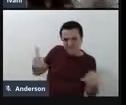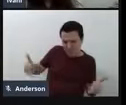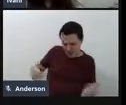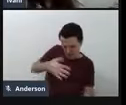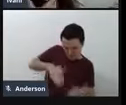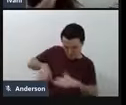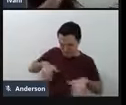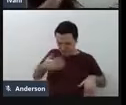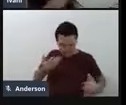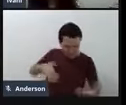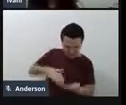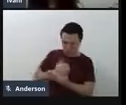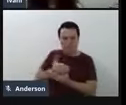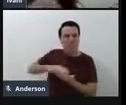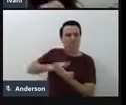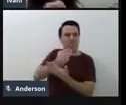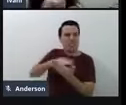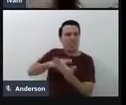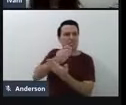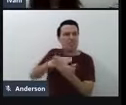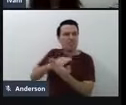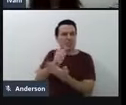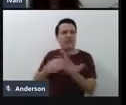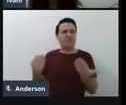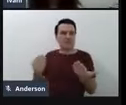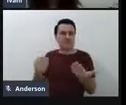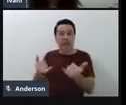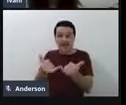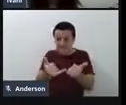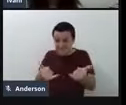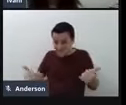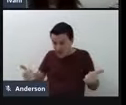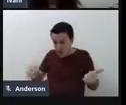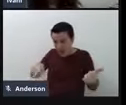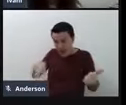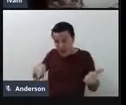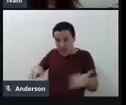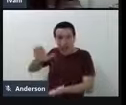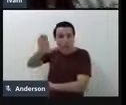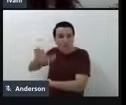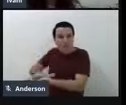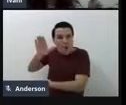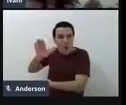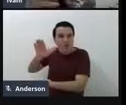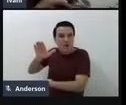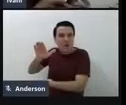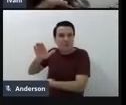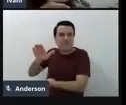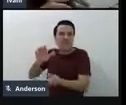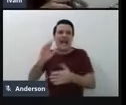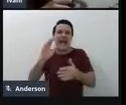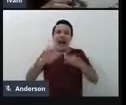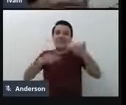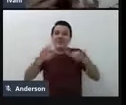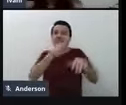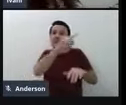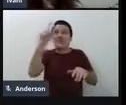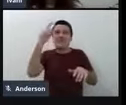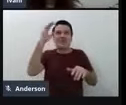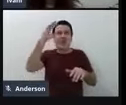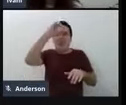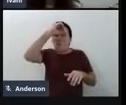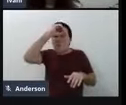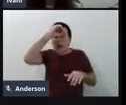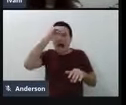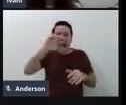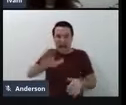e o fio vinha em cima dela, o fio do acionador, né, para quem sabe do que a gente está falando, o acionador pode ser